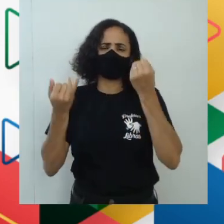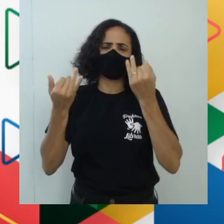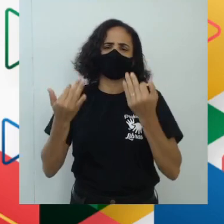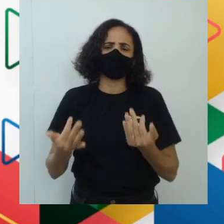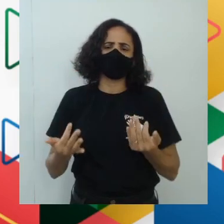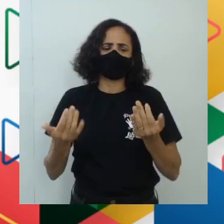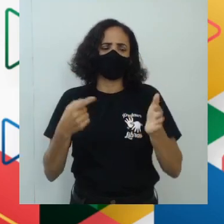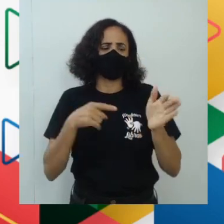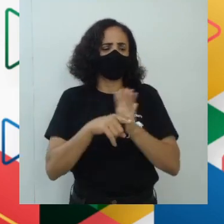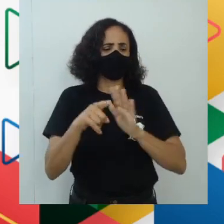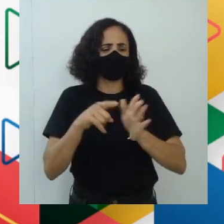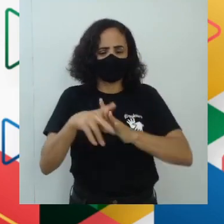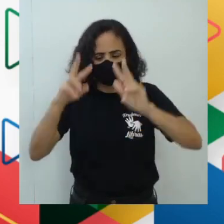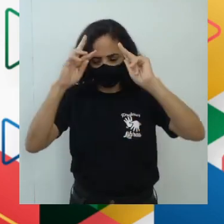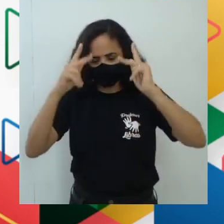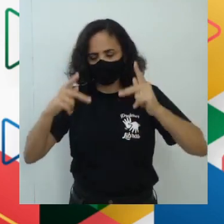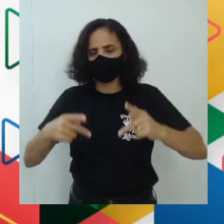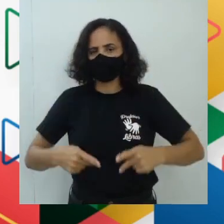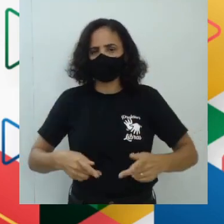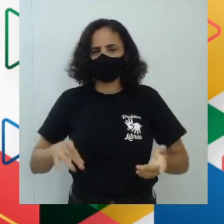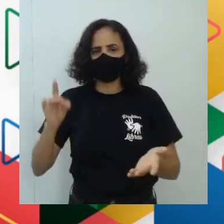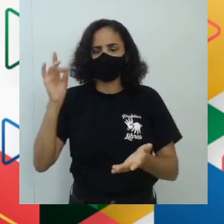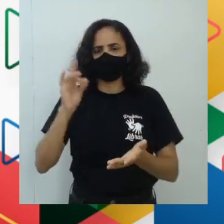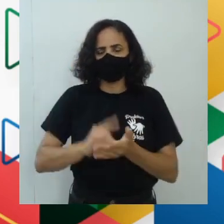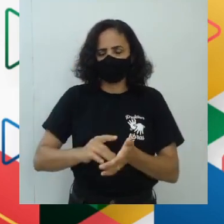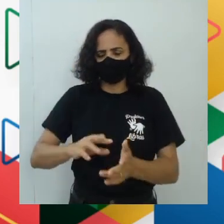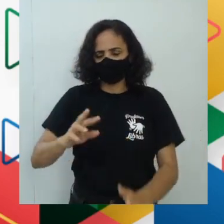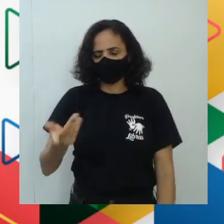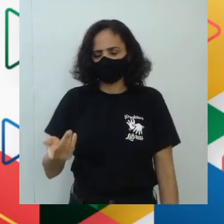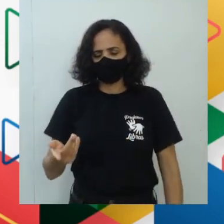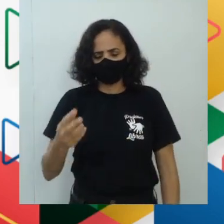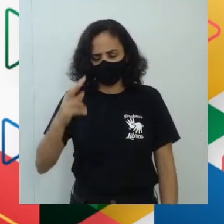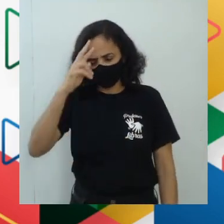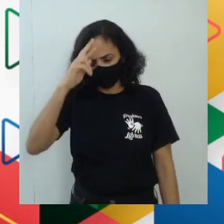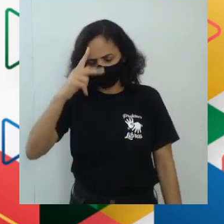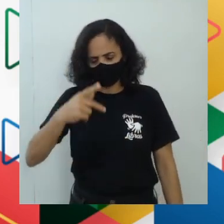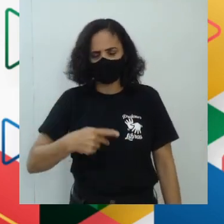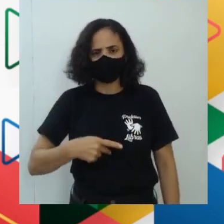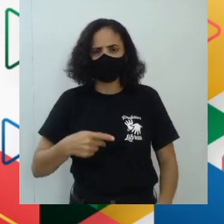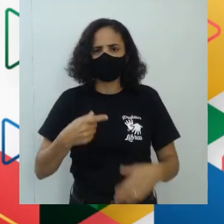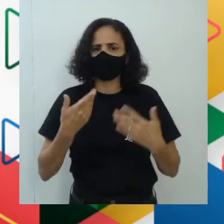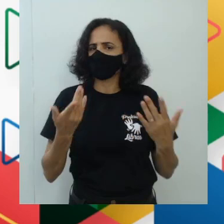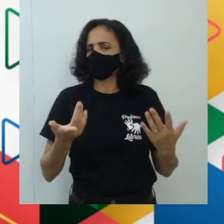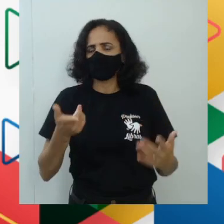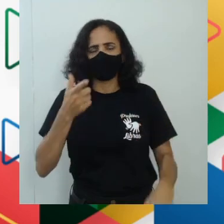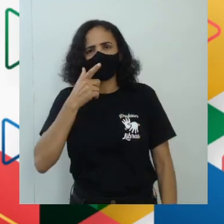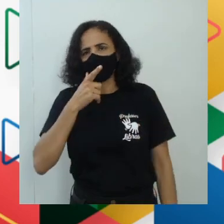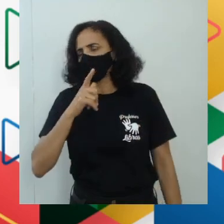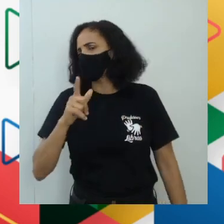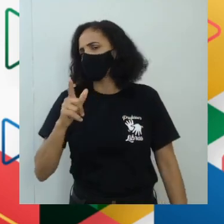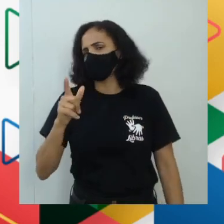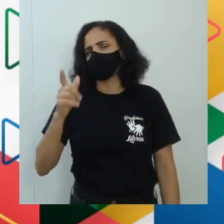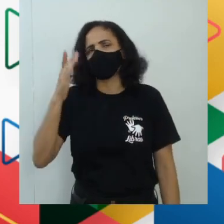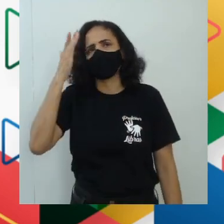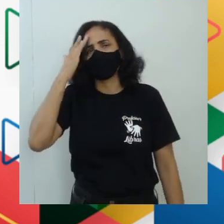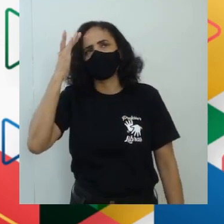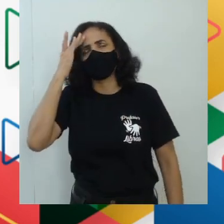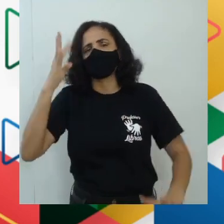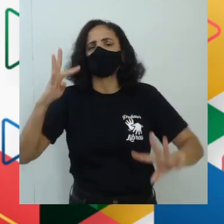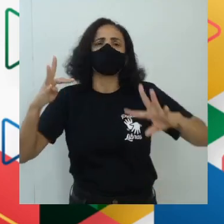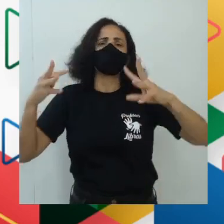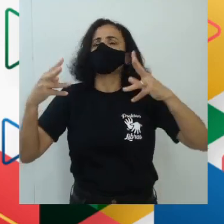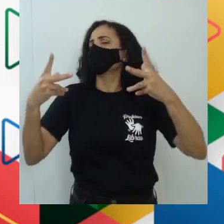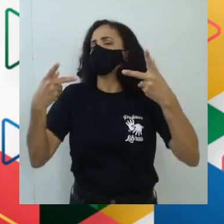consequentemente, o homem ainda não é senhor de si mesmo, ainda não consegue entender tudo a